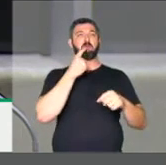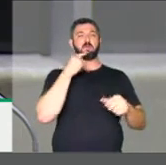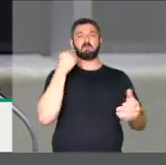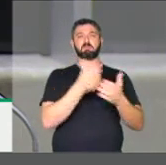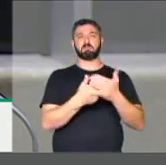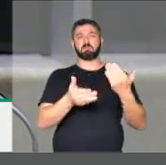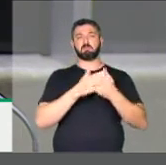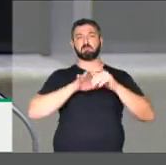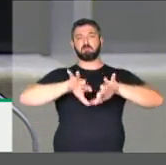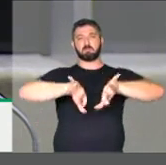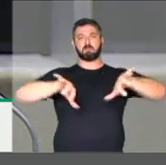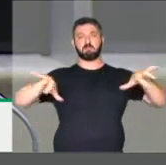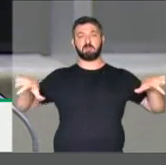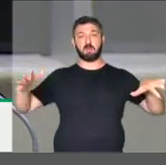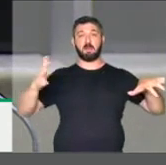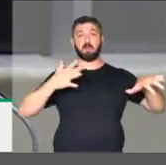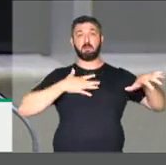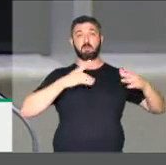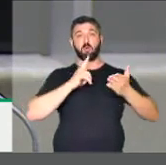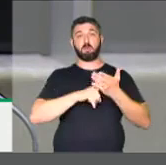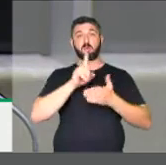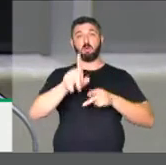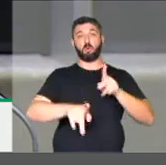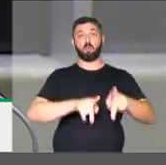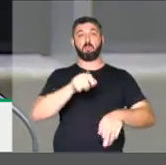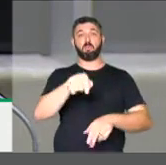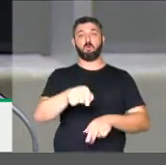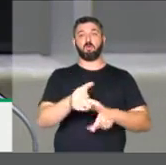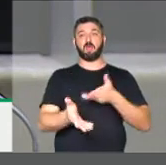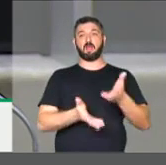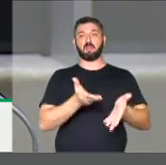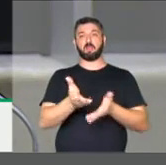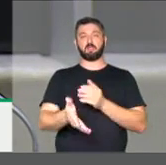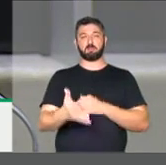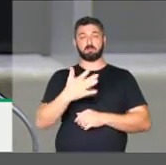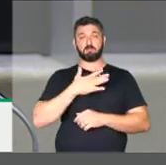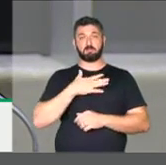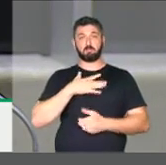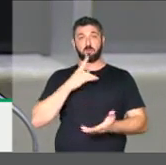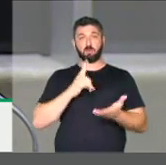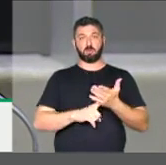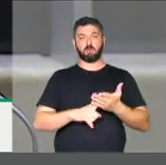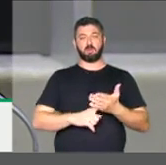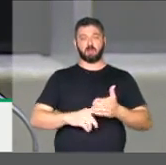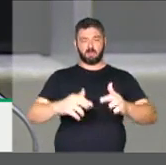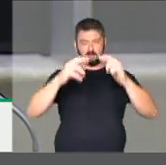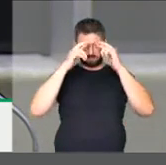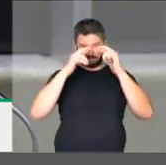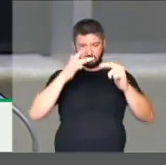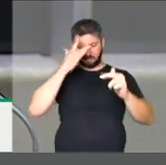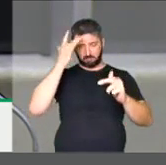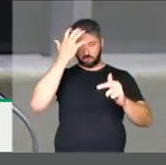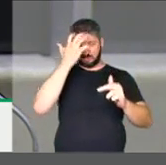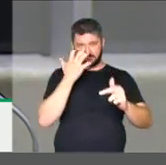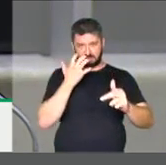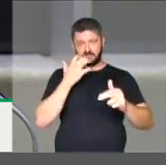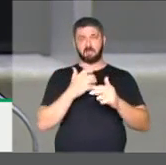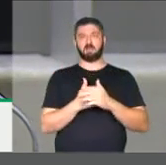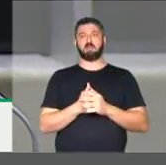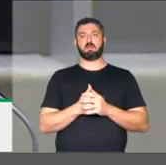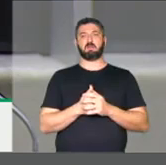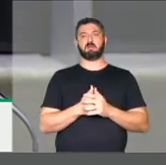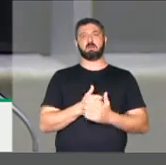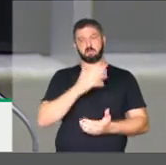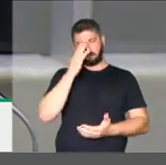o meu compromisso é com a população que mais precisa de atendimento. O meu compromisso é de honrar as pessoas sérias que